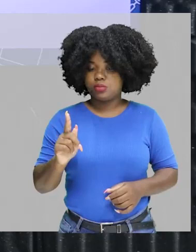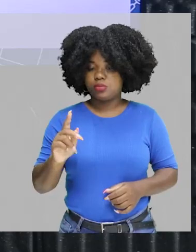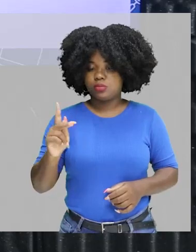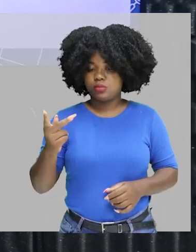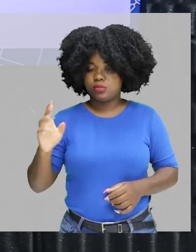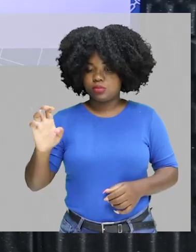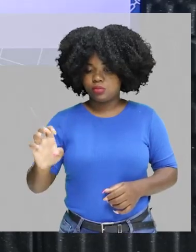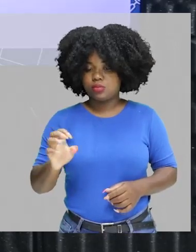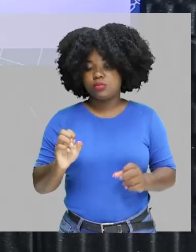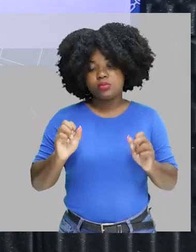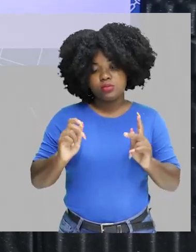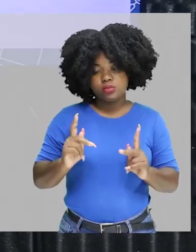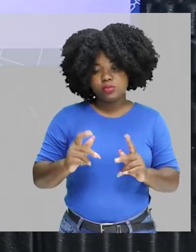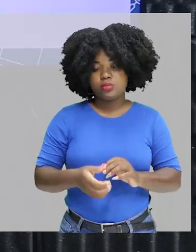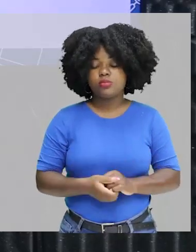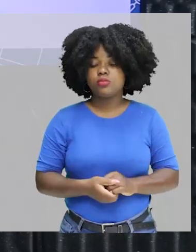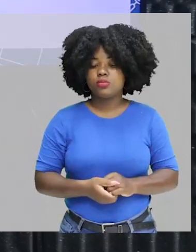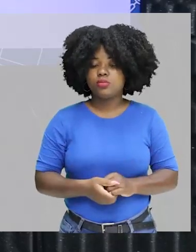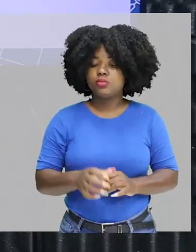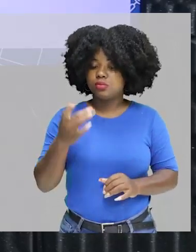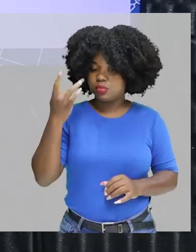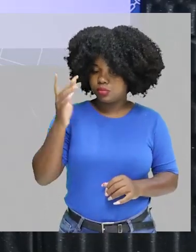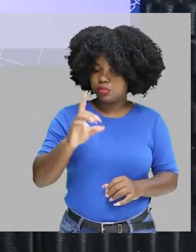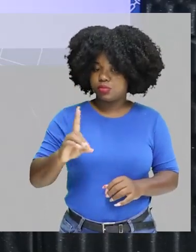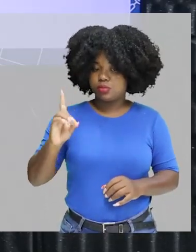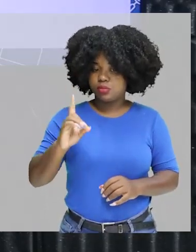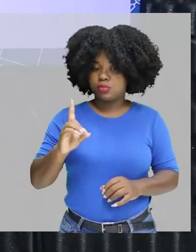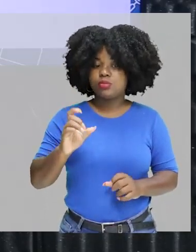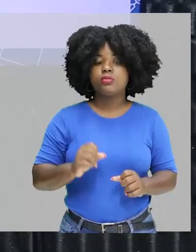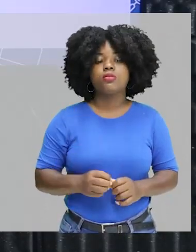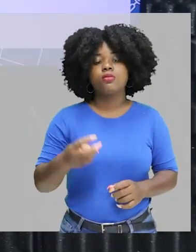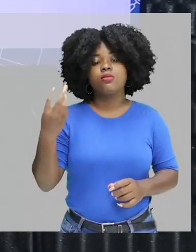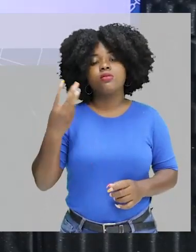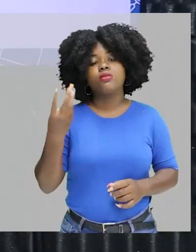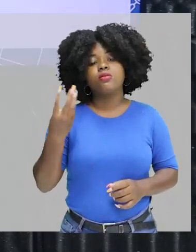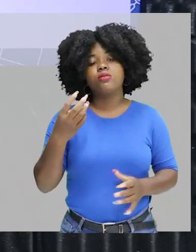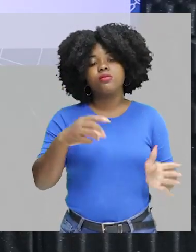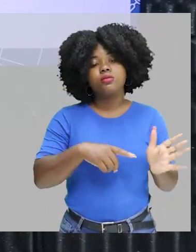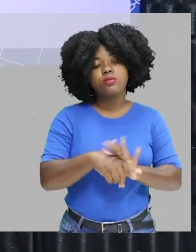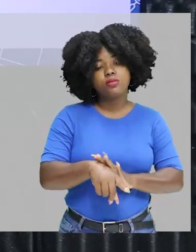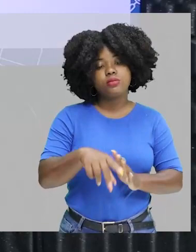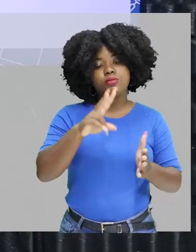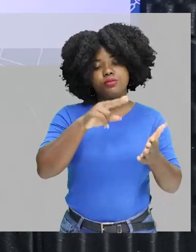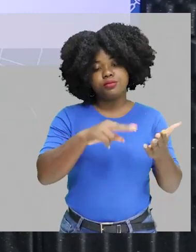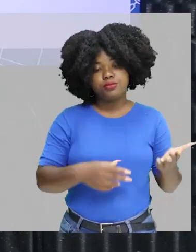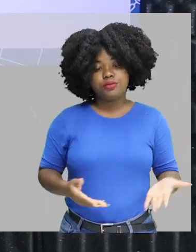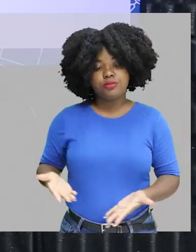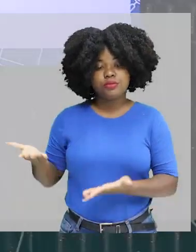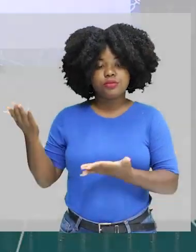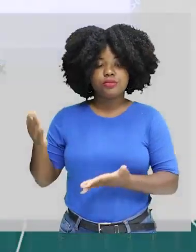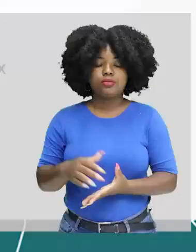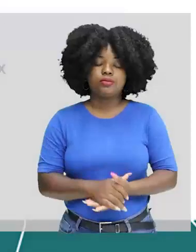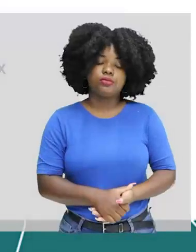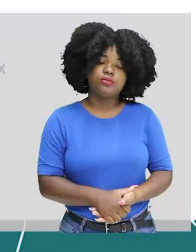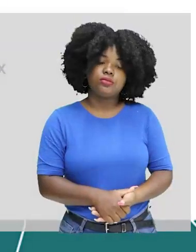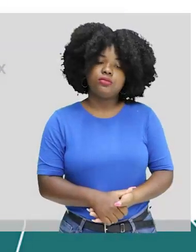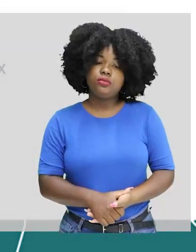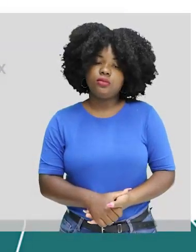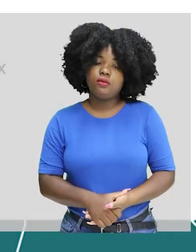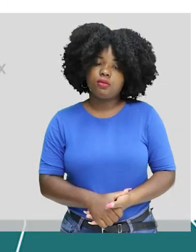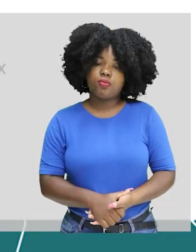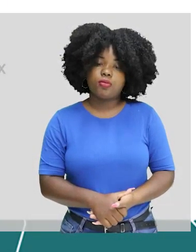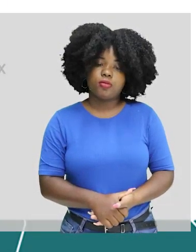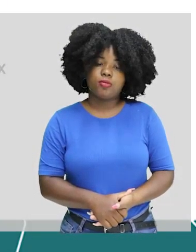hélio. Ok, turminha? Fácil, né? Vamos para mais uma questão. Olha só.